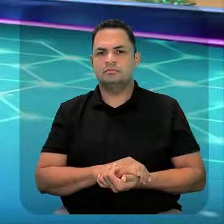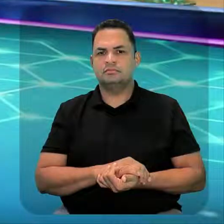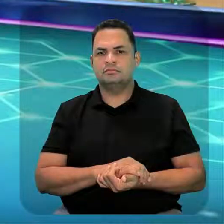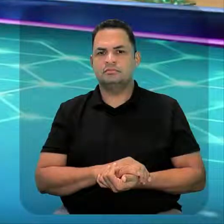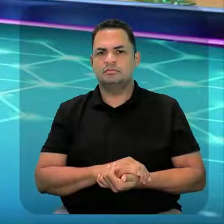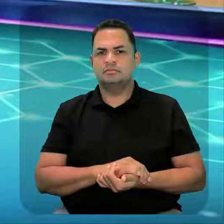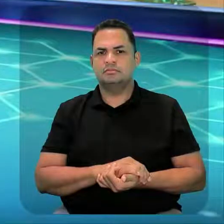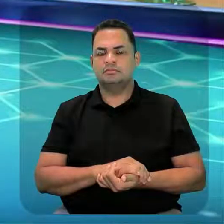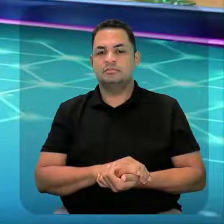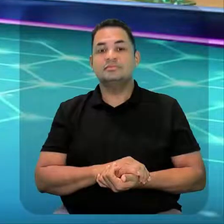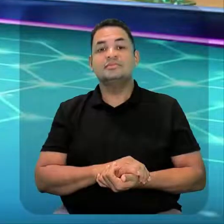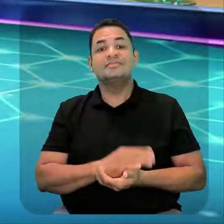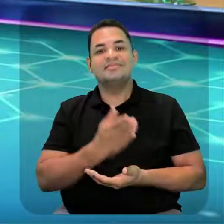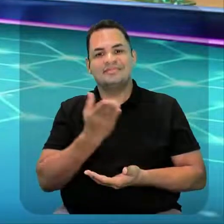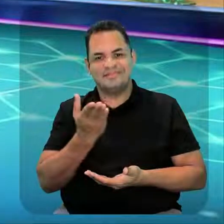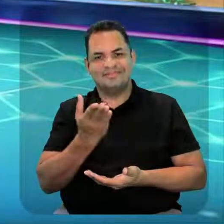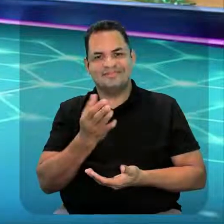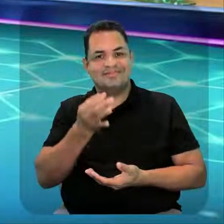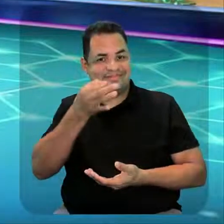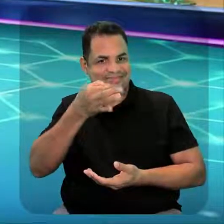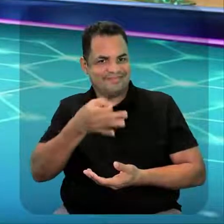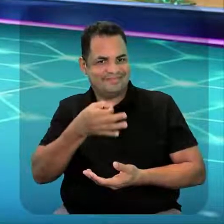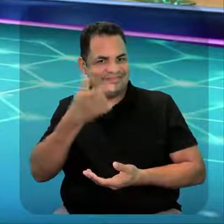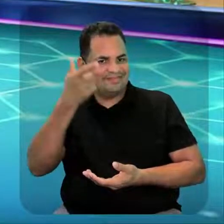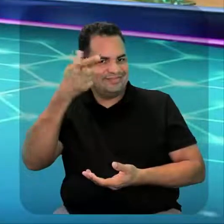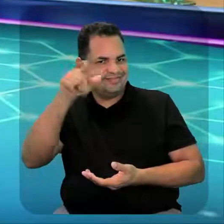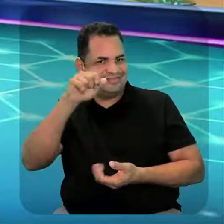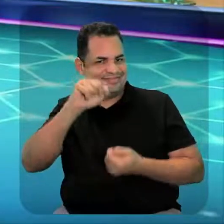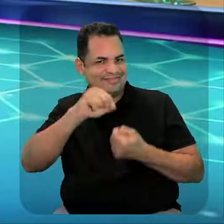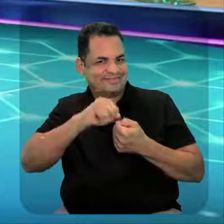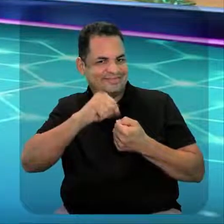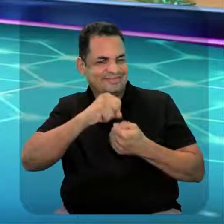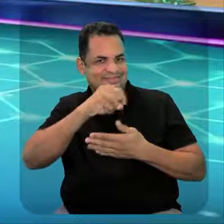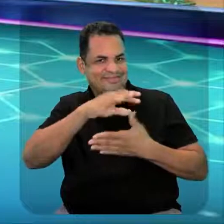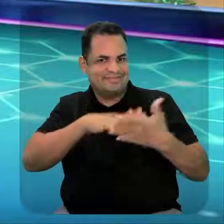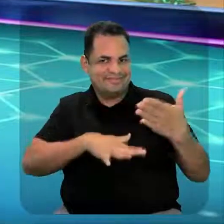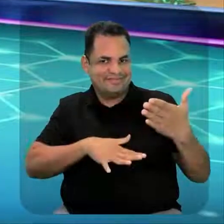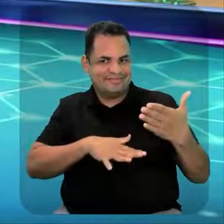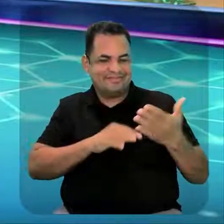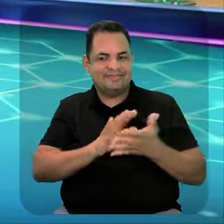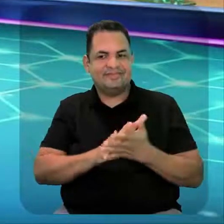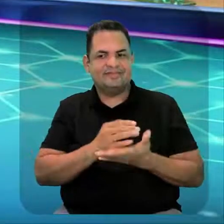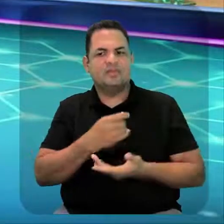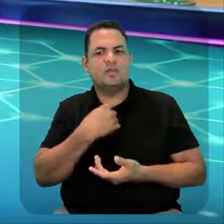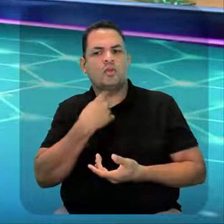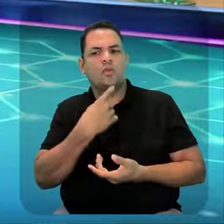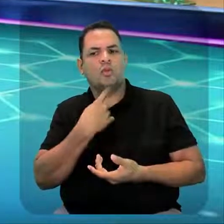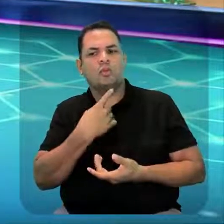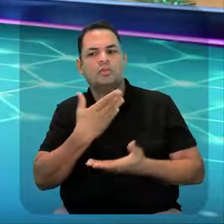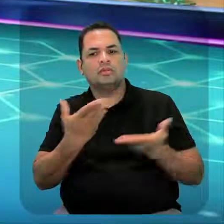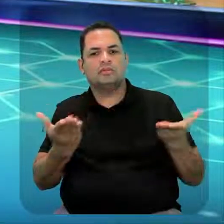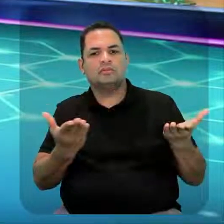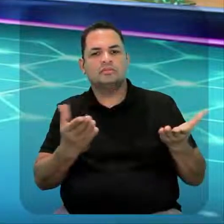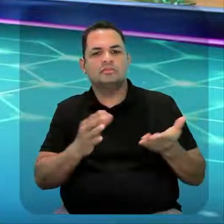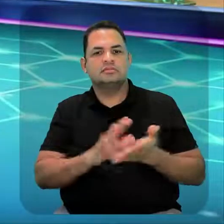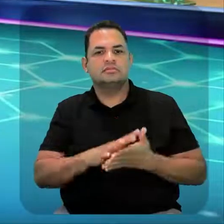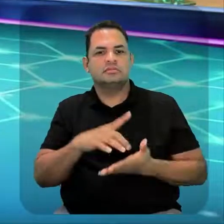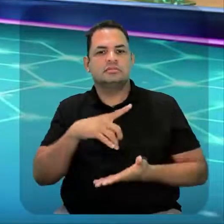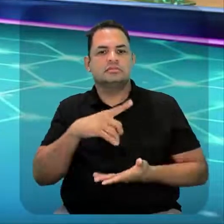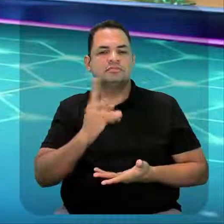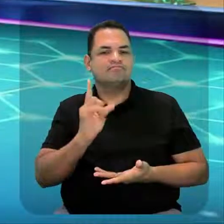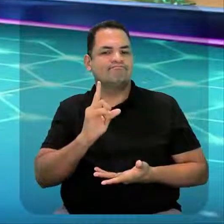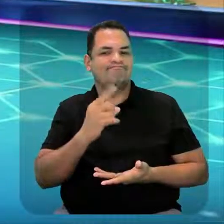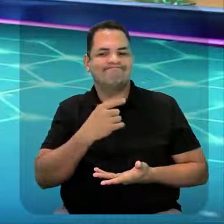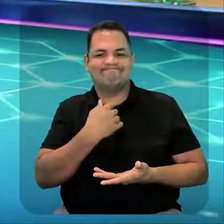E aí? Deu certo? Conseguiram realizar a atividade? Tiveram muitas dúvidas? Se tiver dúvida,